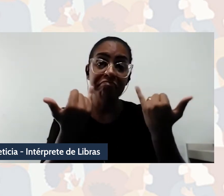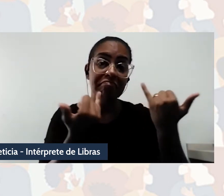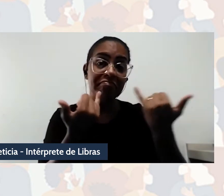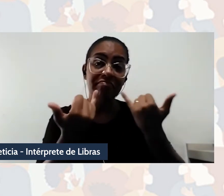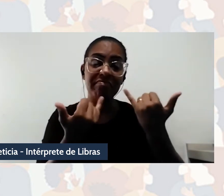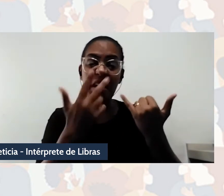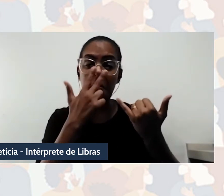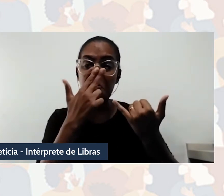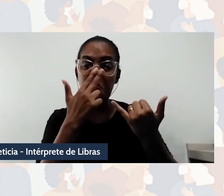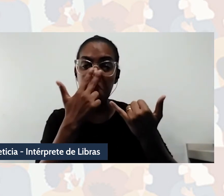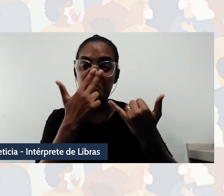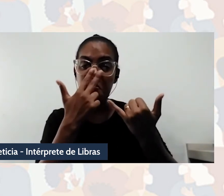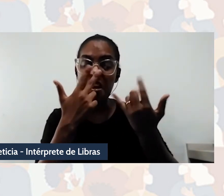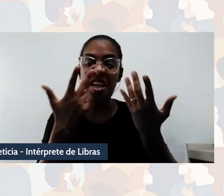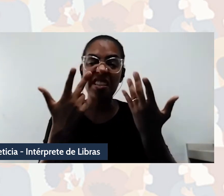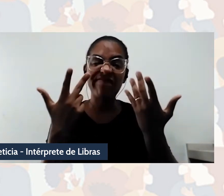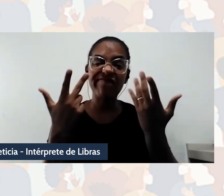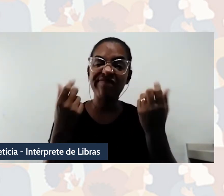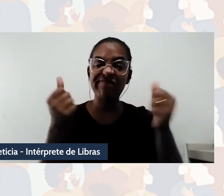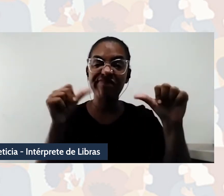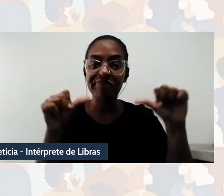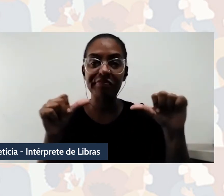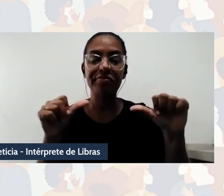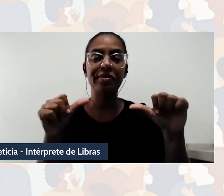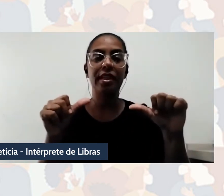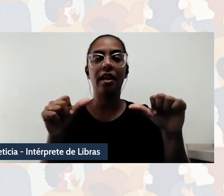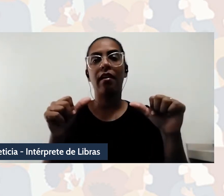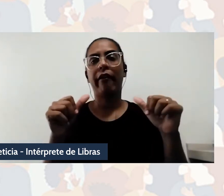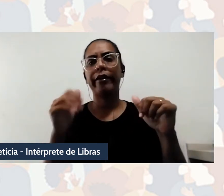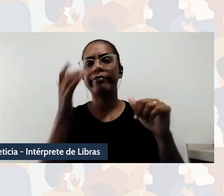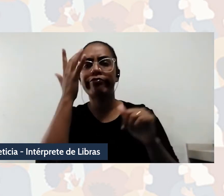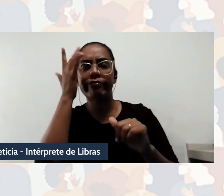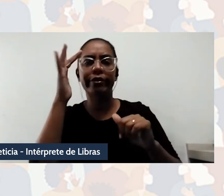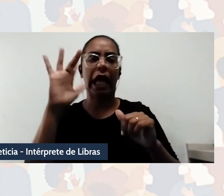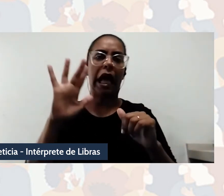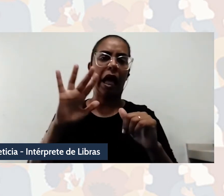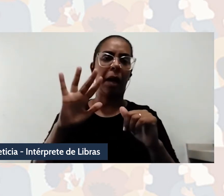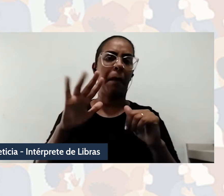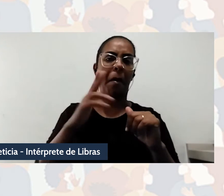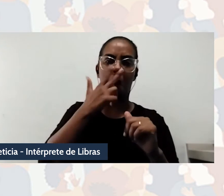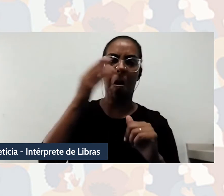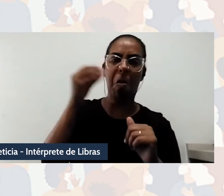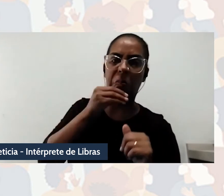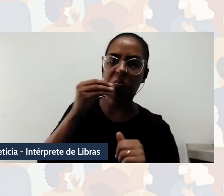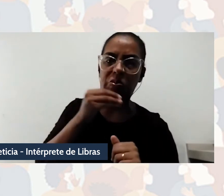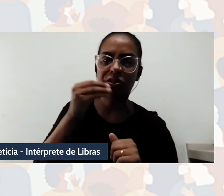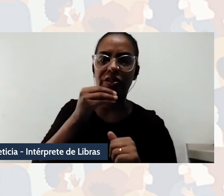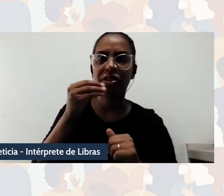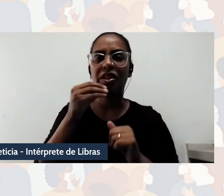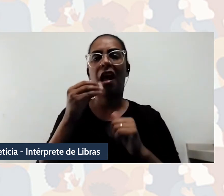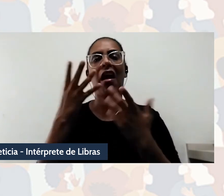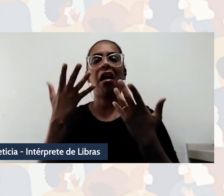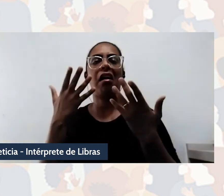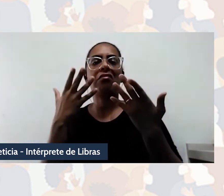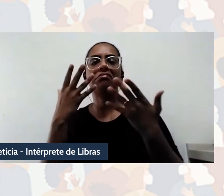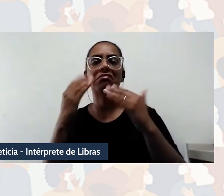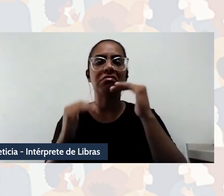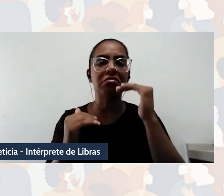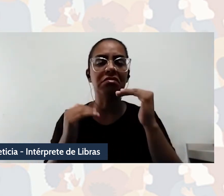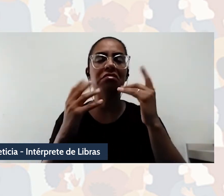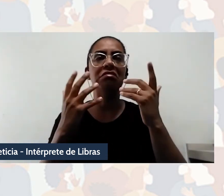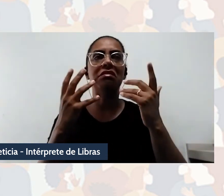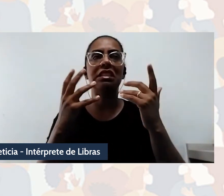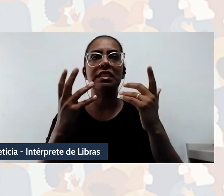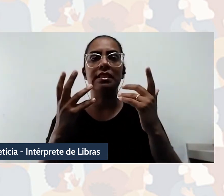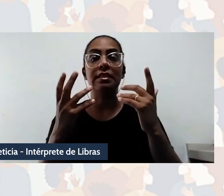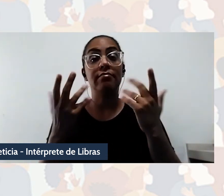com o falso saber, com o não saber, com aqueles saberes que foram, são historicamente subalternizados, bem como as pessoas que o